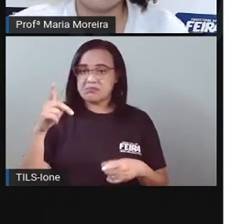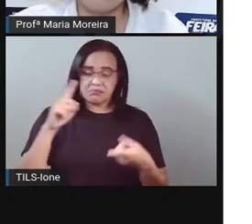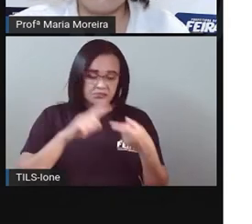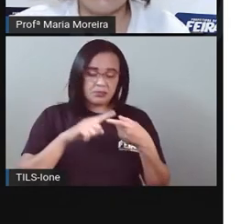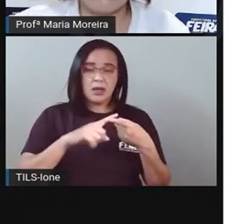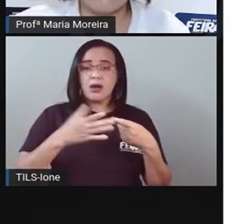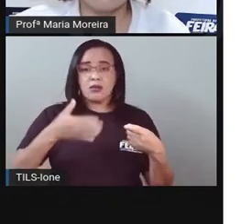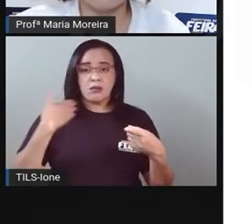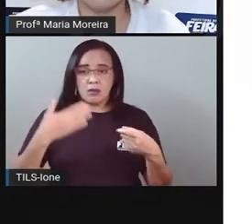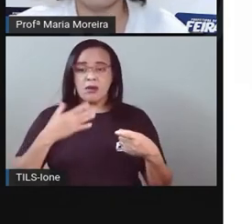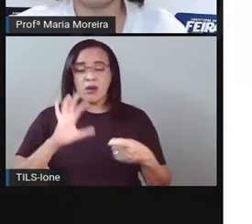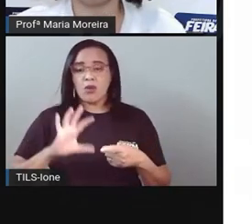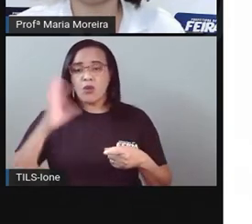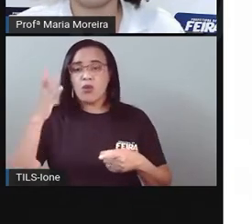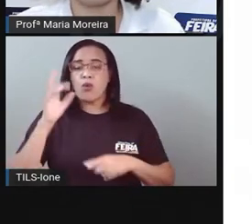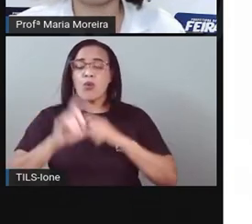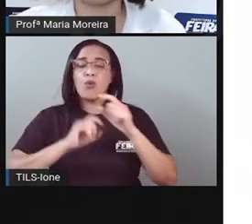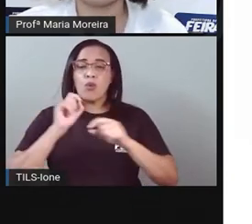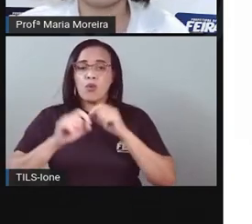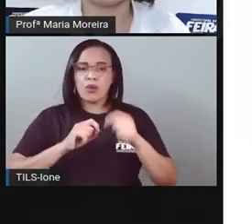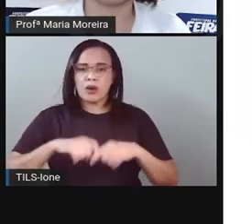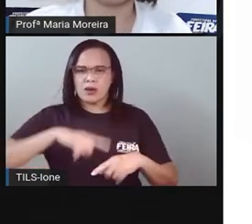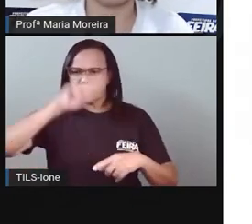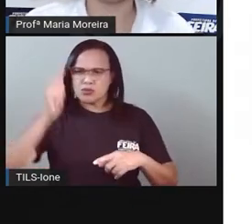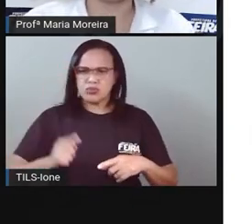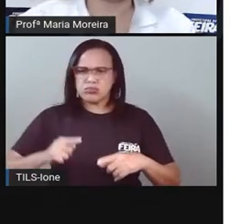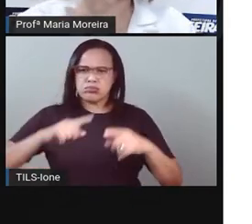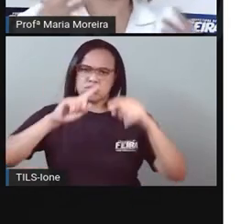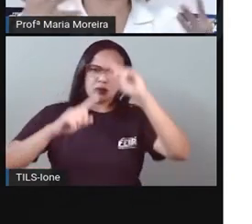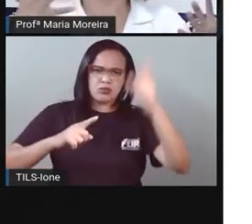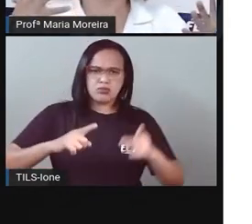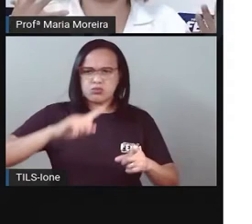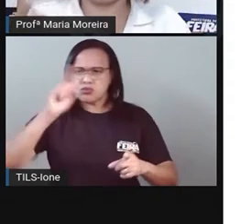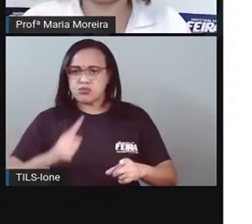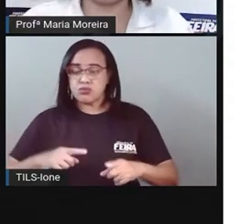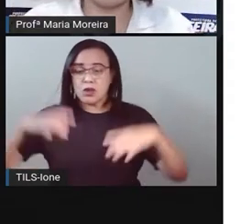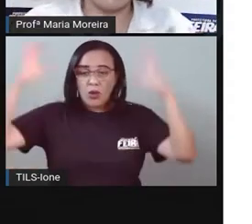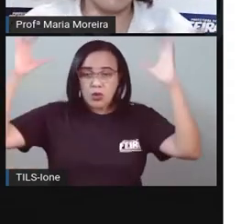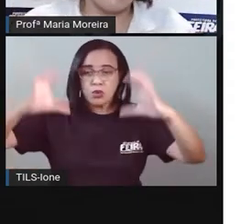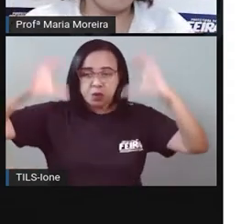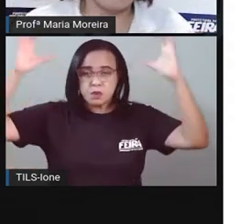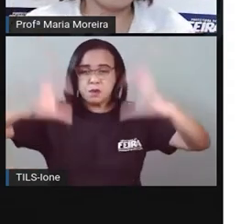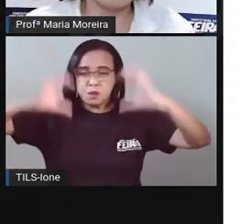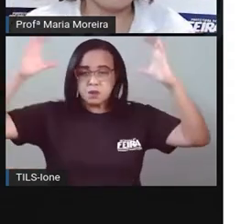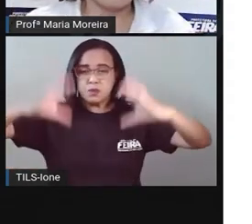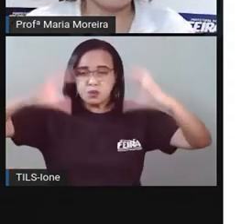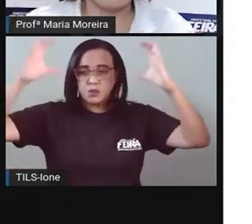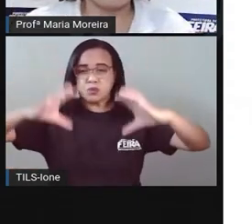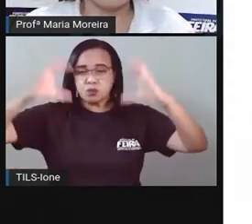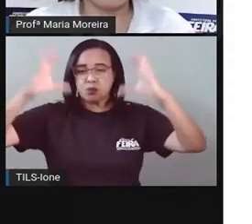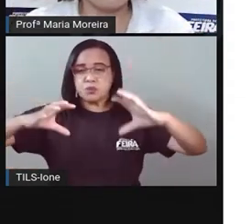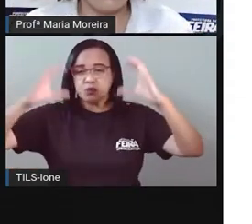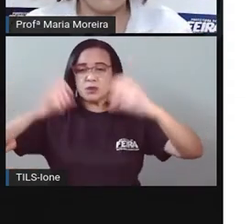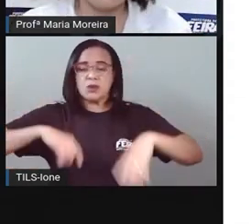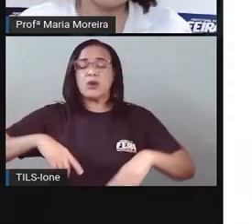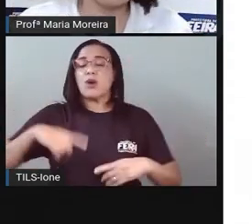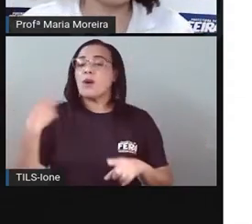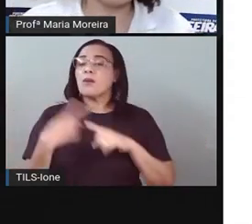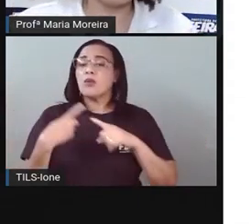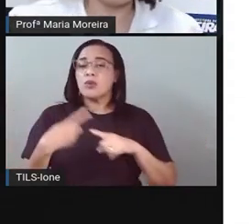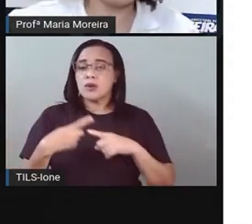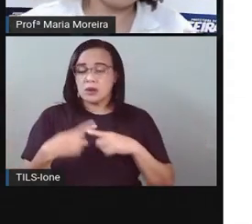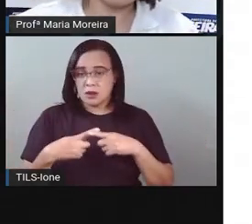no finalzinho do ano Lá em janeiro acontecem aquelas trovoadas As relâmpagas Justamente por conta do quê?